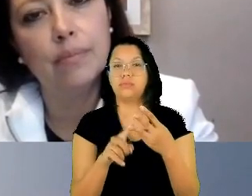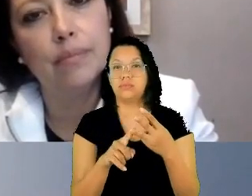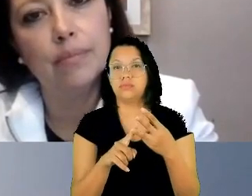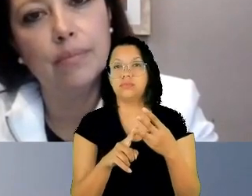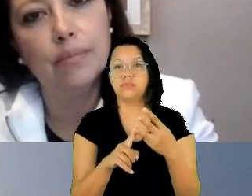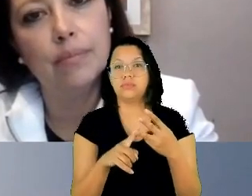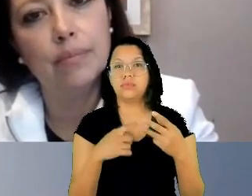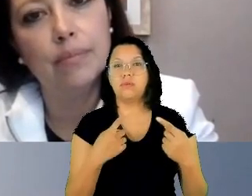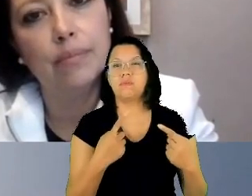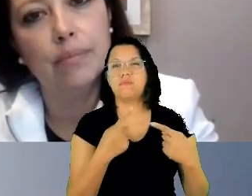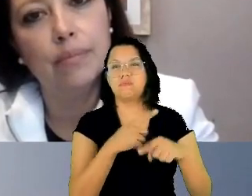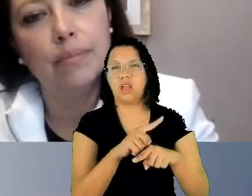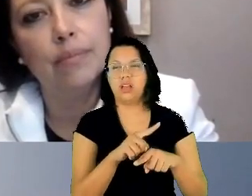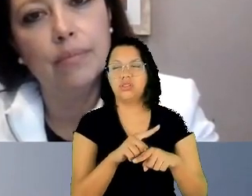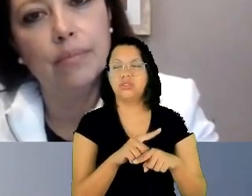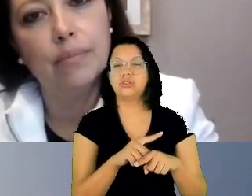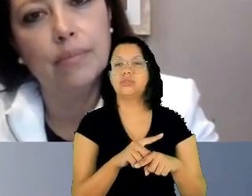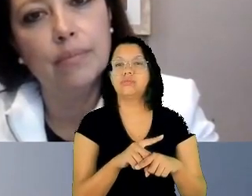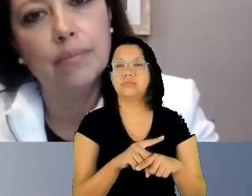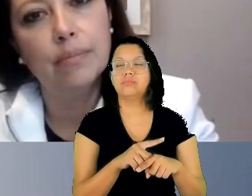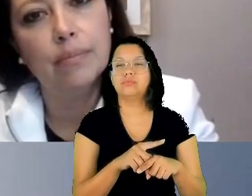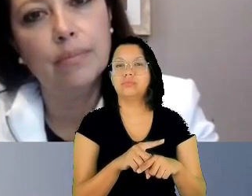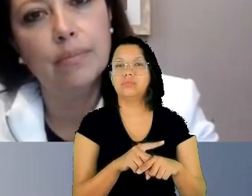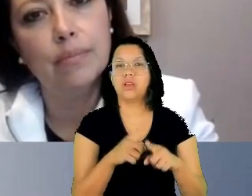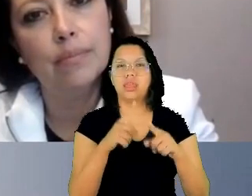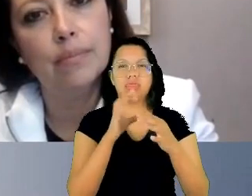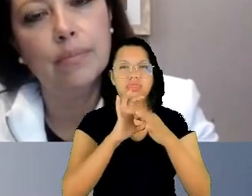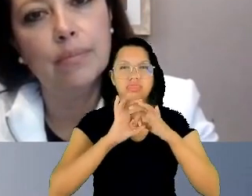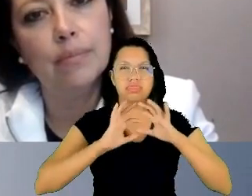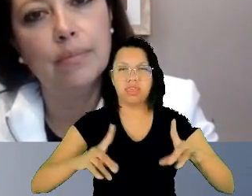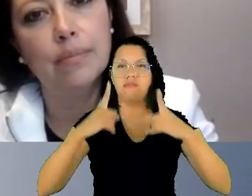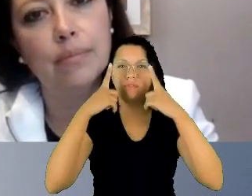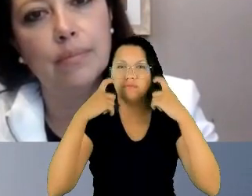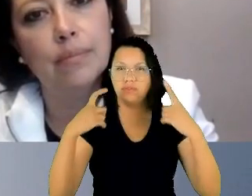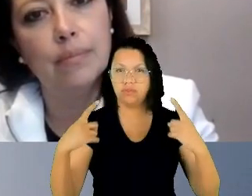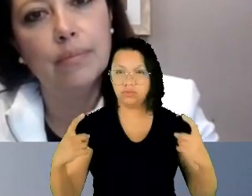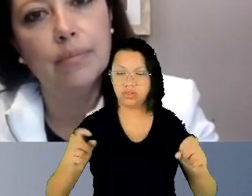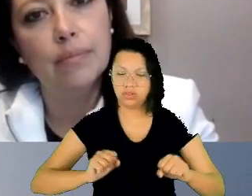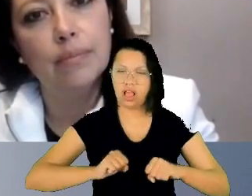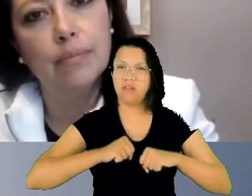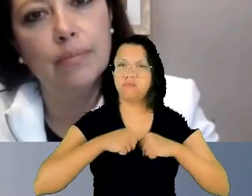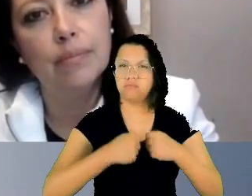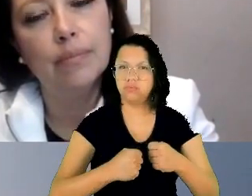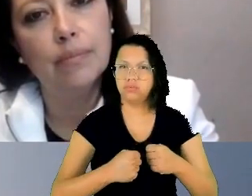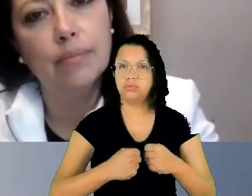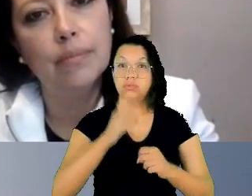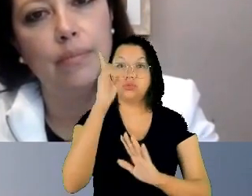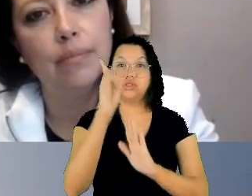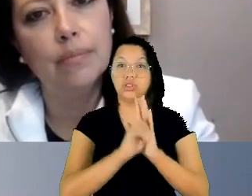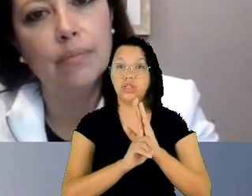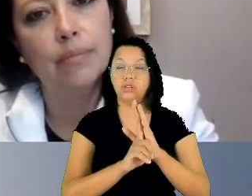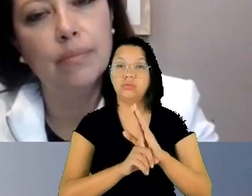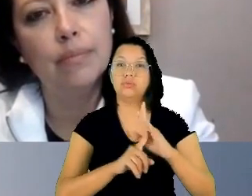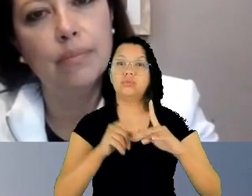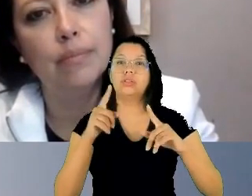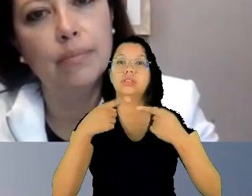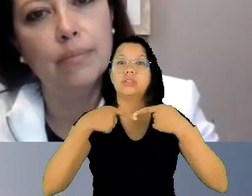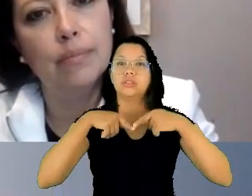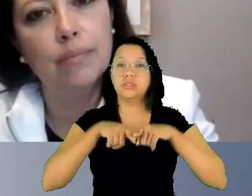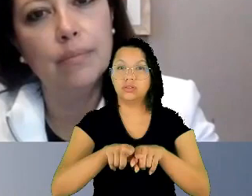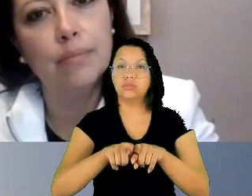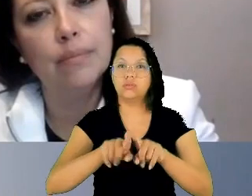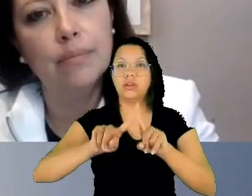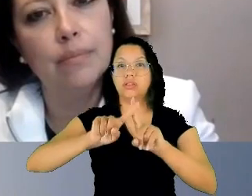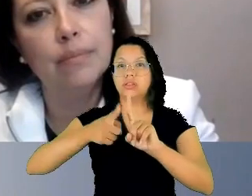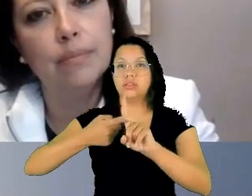violência e a luta pelo reconhecimento de direitos sexuais e reprodutivos. Então, com isso, eu passo à segunda